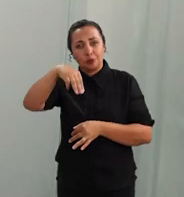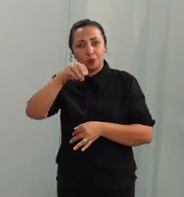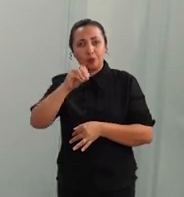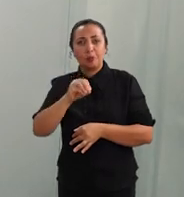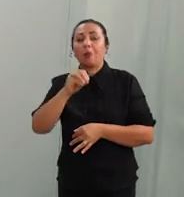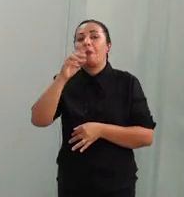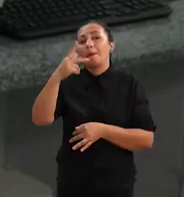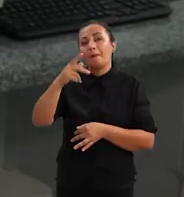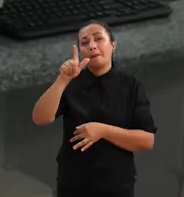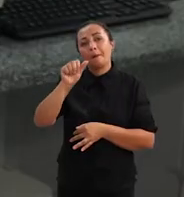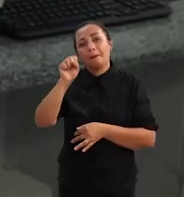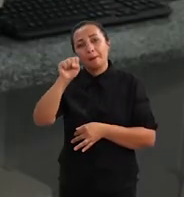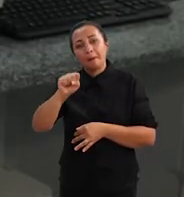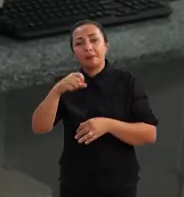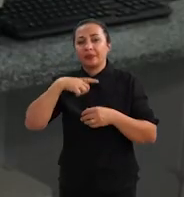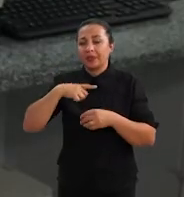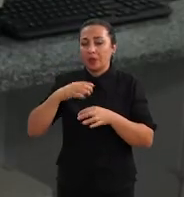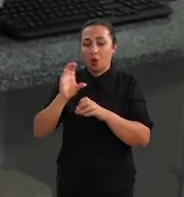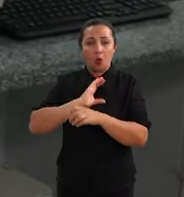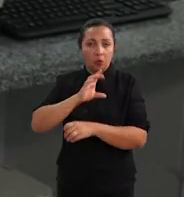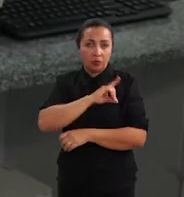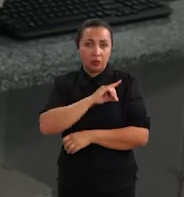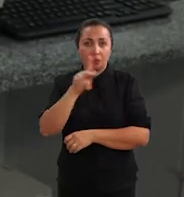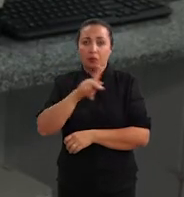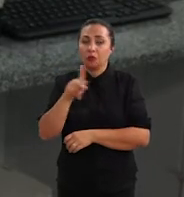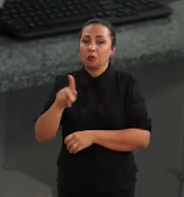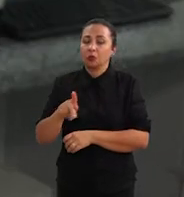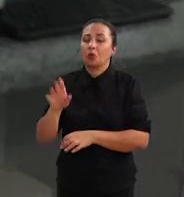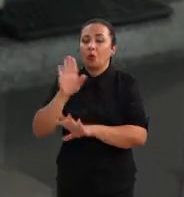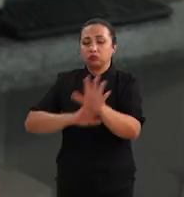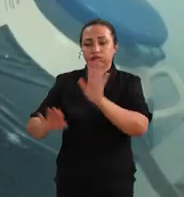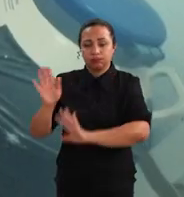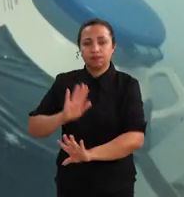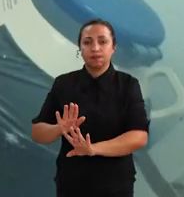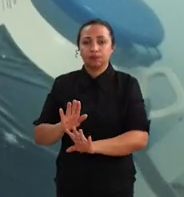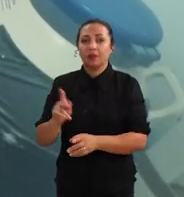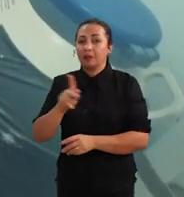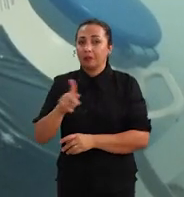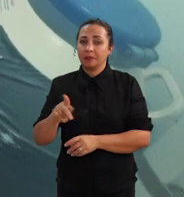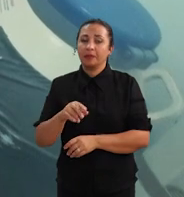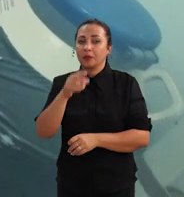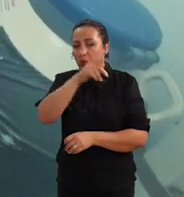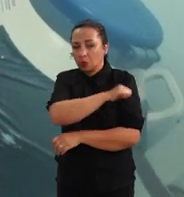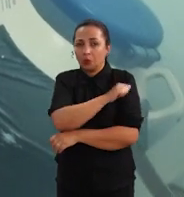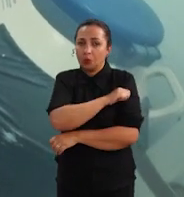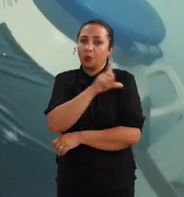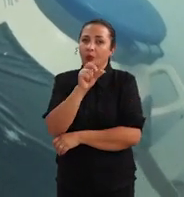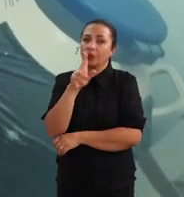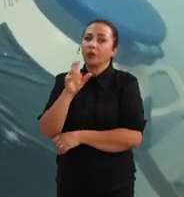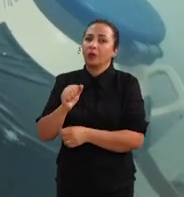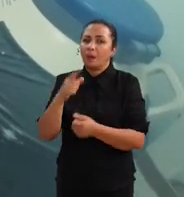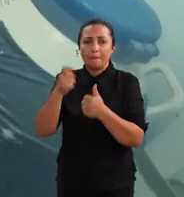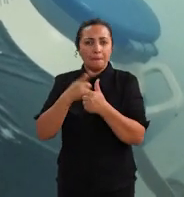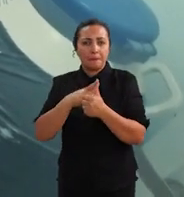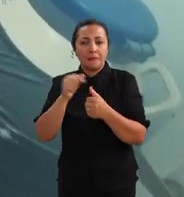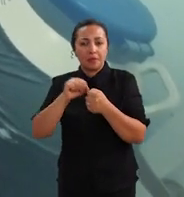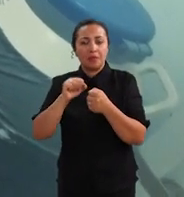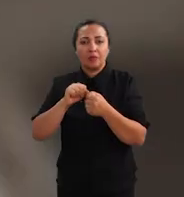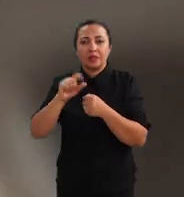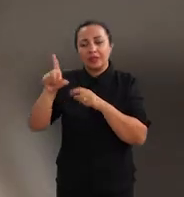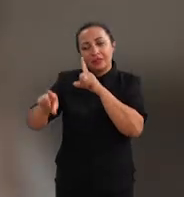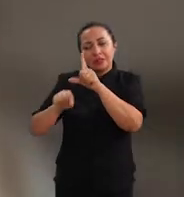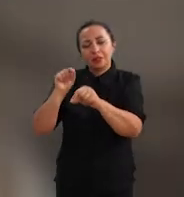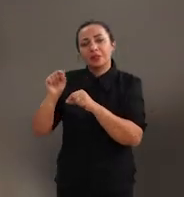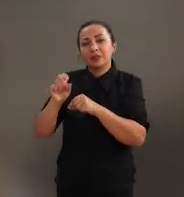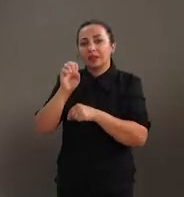mantido na UFESA e coordenado pelo professor Alexandre Rodrigues. A pesquisa de Lucas pode ser considerada pioneira por fazer